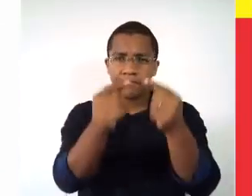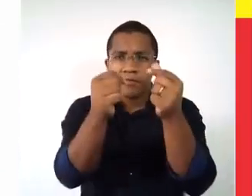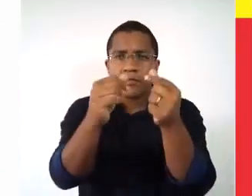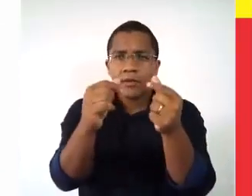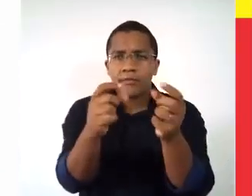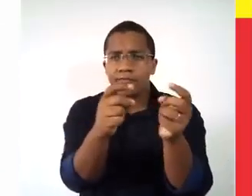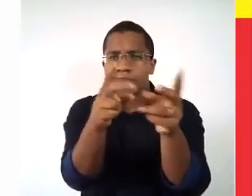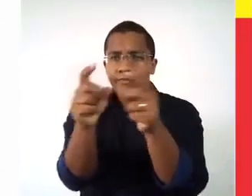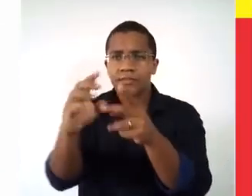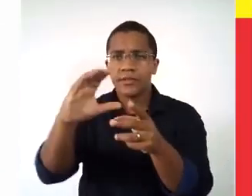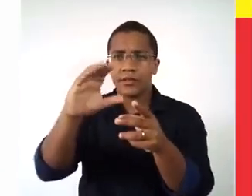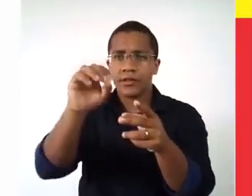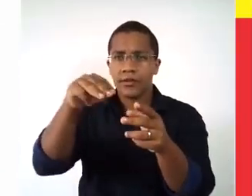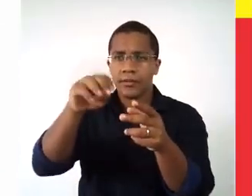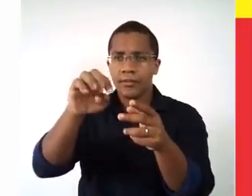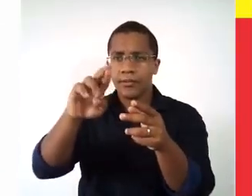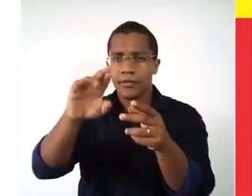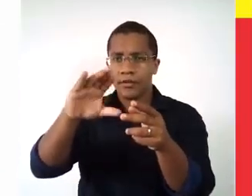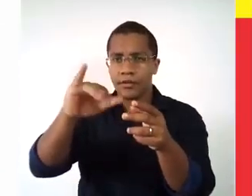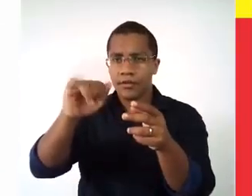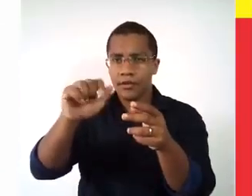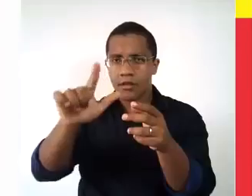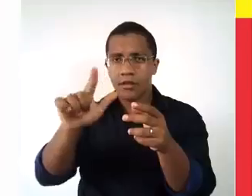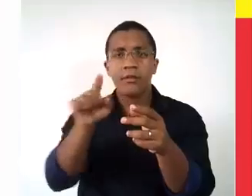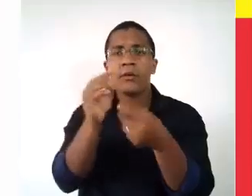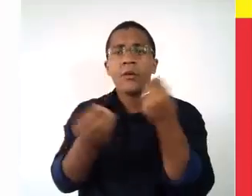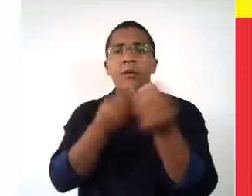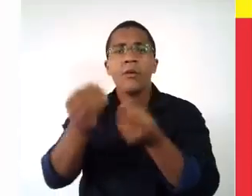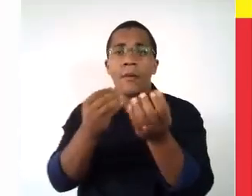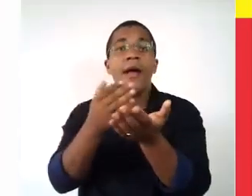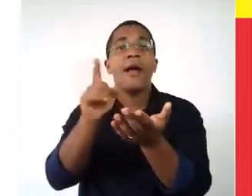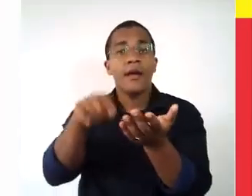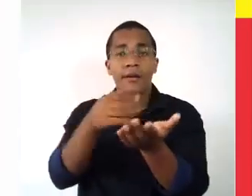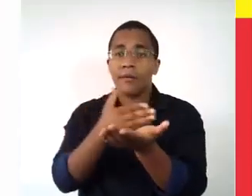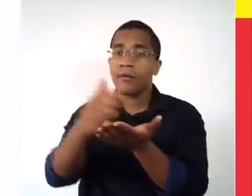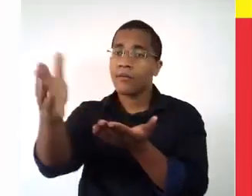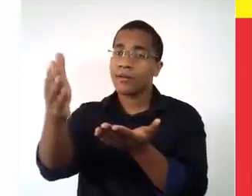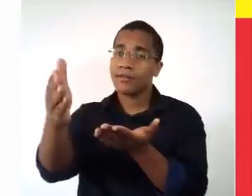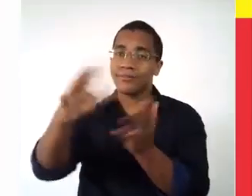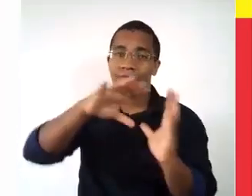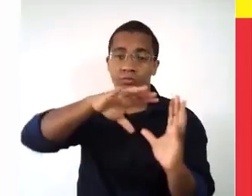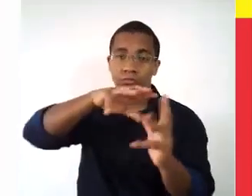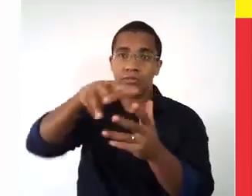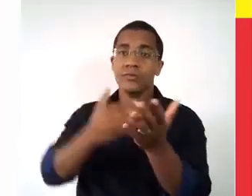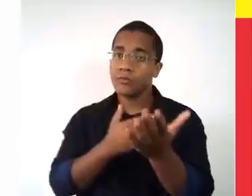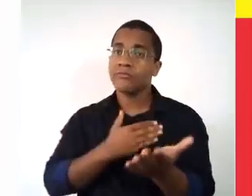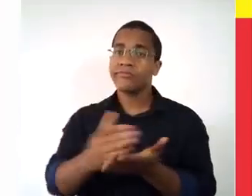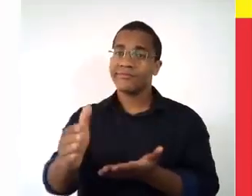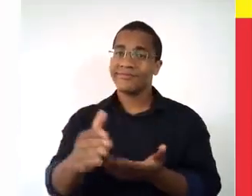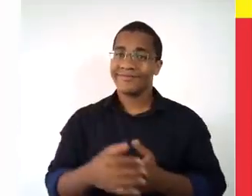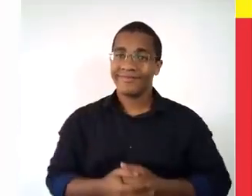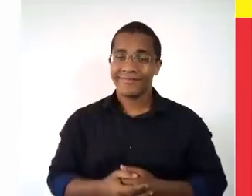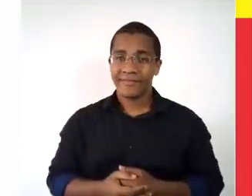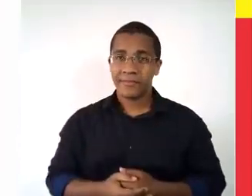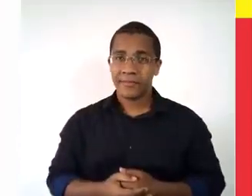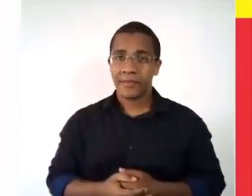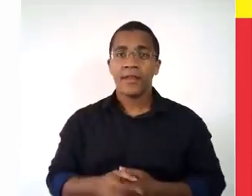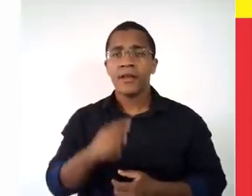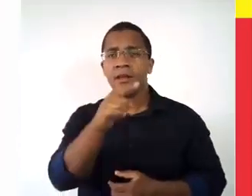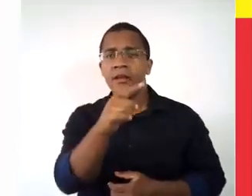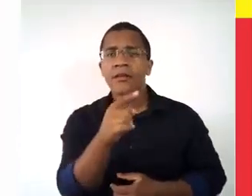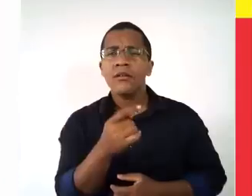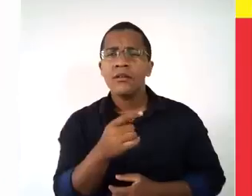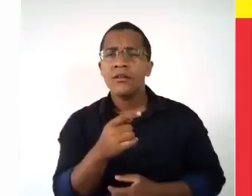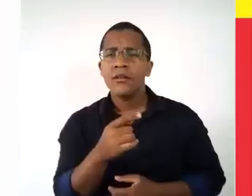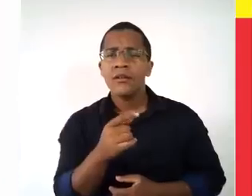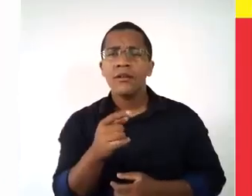o capitalismo comercial vai ser o início, tá? Da formação do capitalismo no mundo, tá? Então a imagem que vocês veem aí, tá? É a